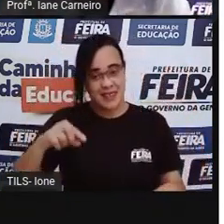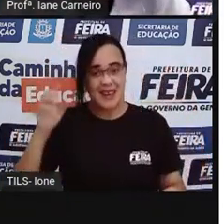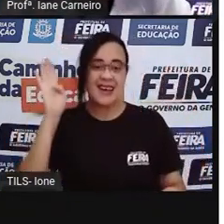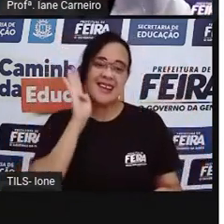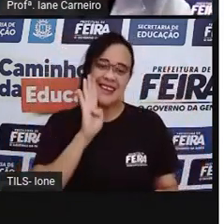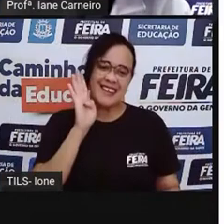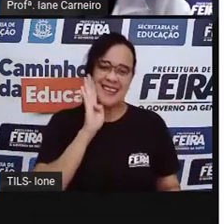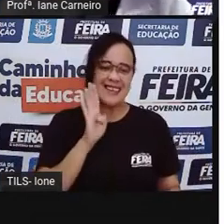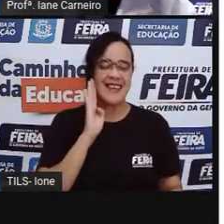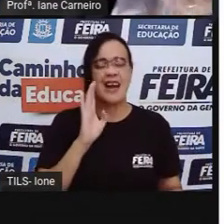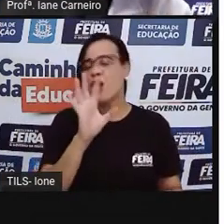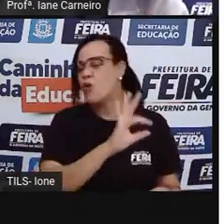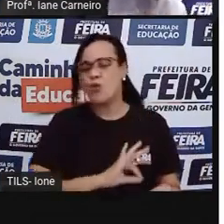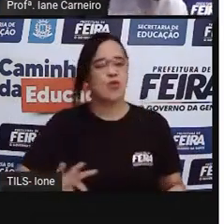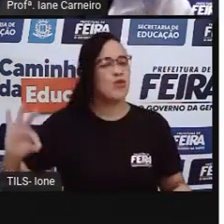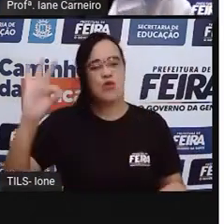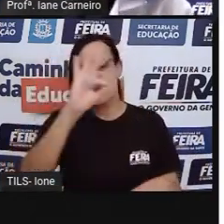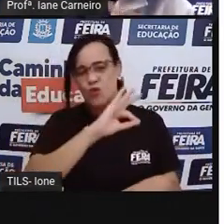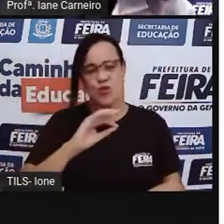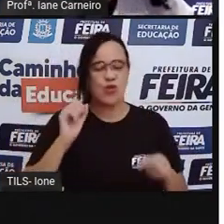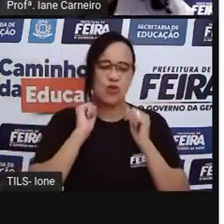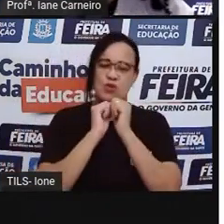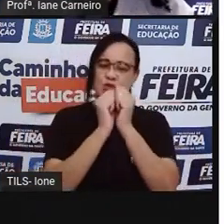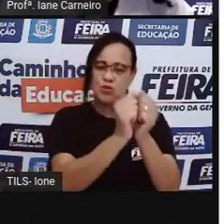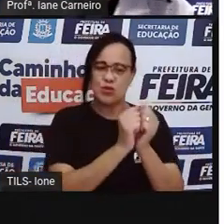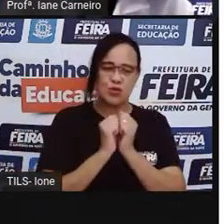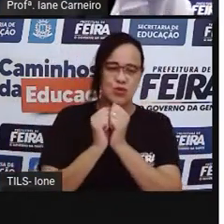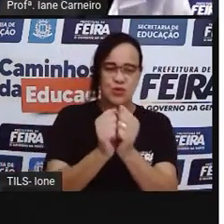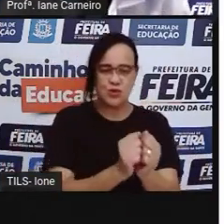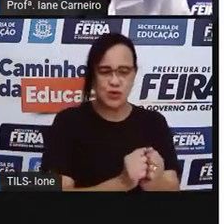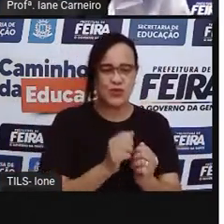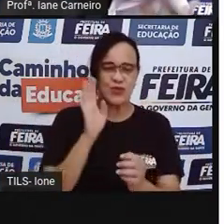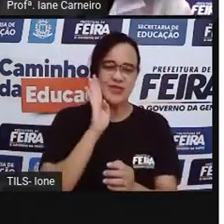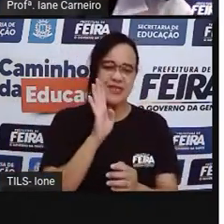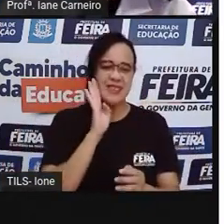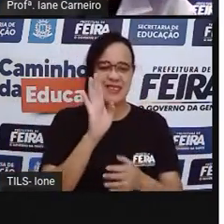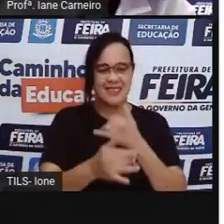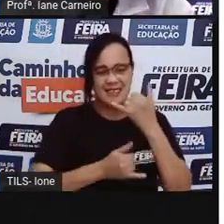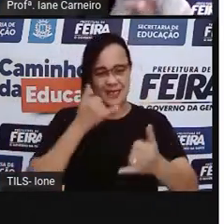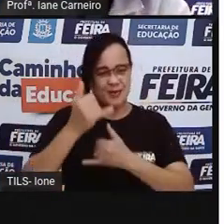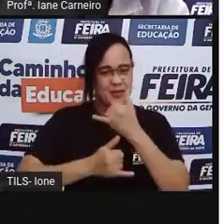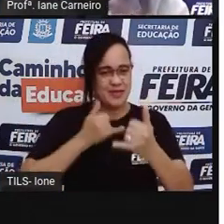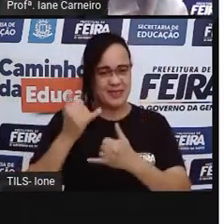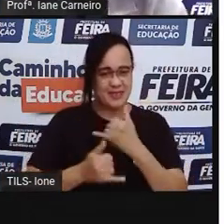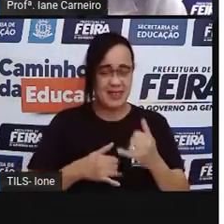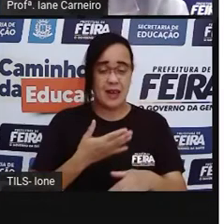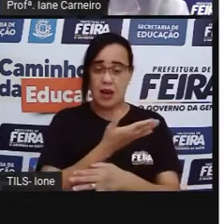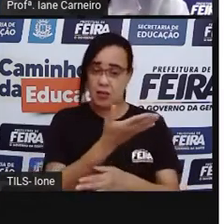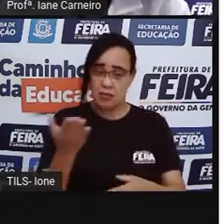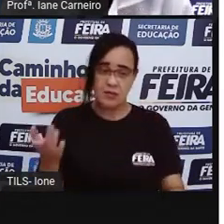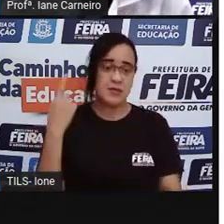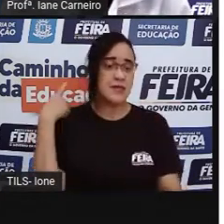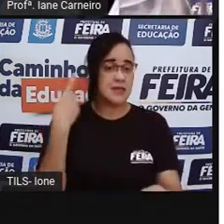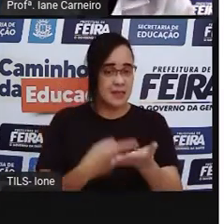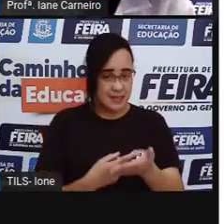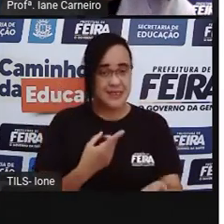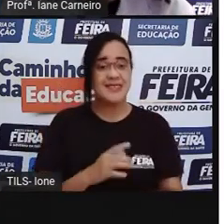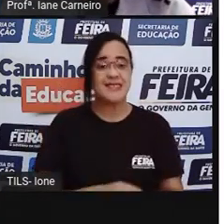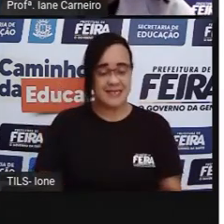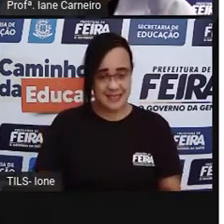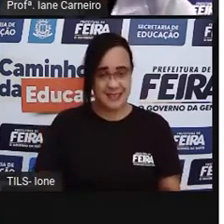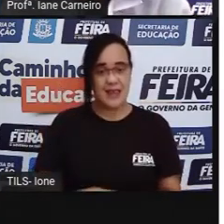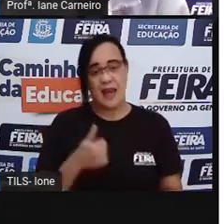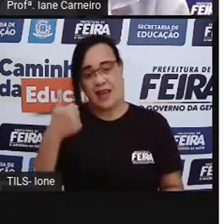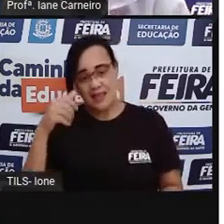E todo mundo pode brincar. Meninos, meninas. É muito divertido. E aí, vocês decidem quantos vão brincar. Se tiver